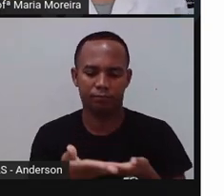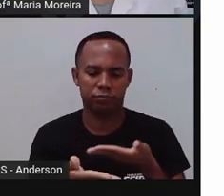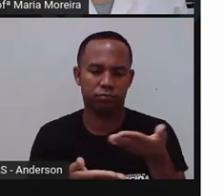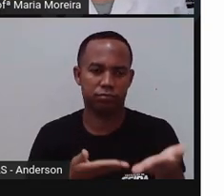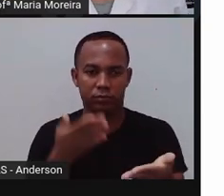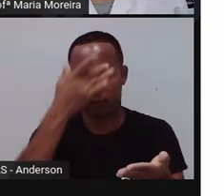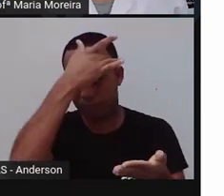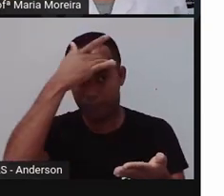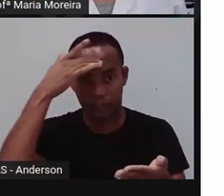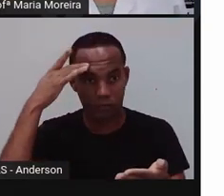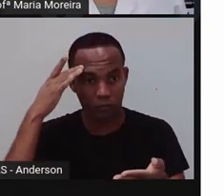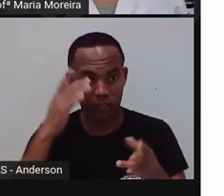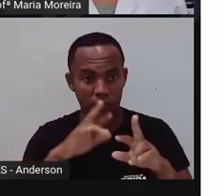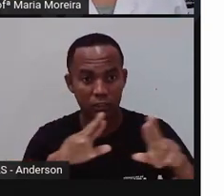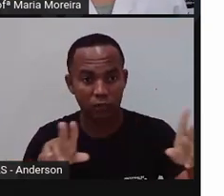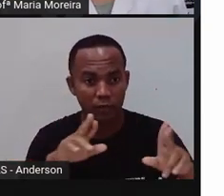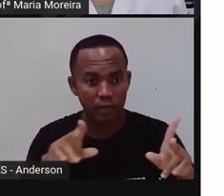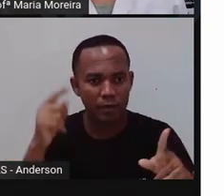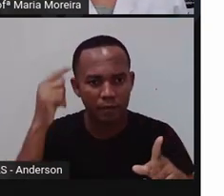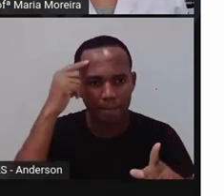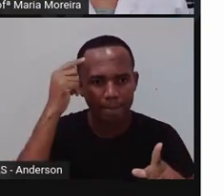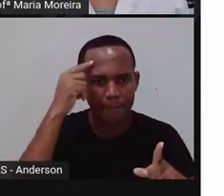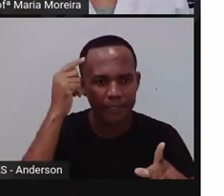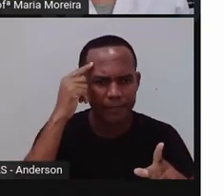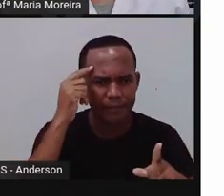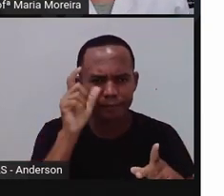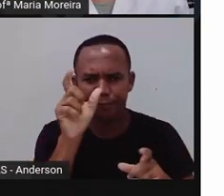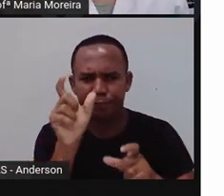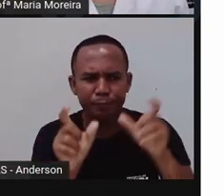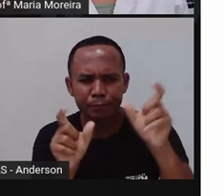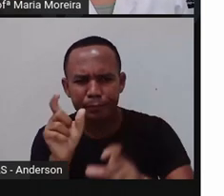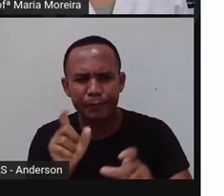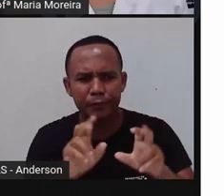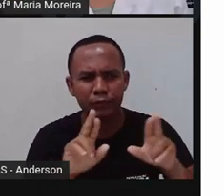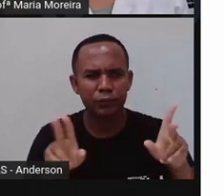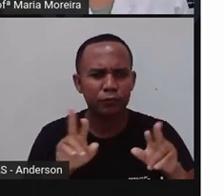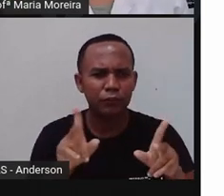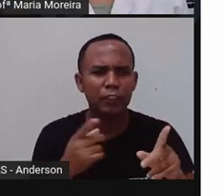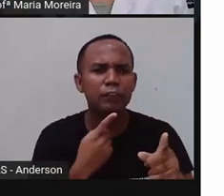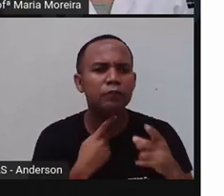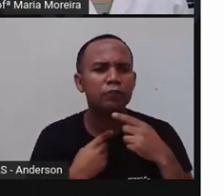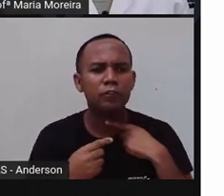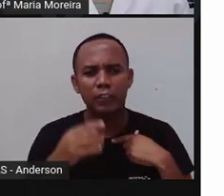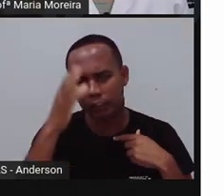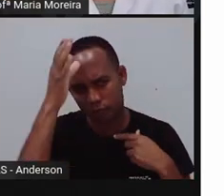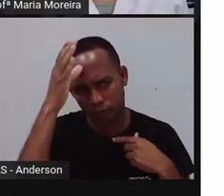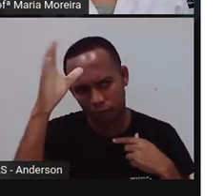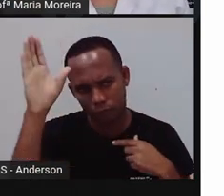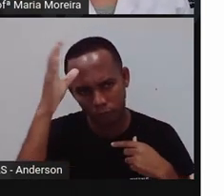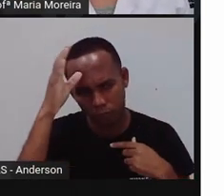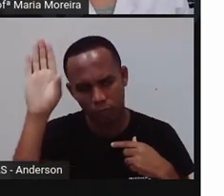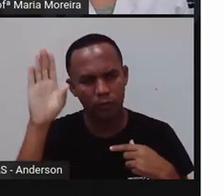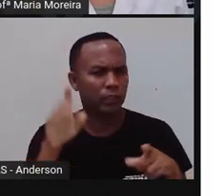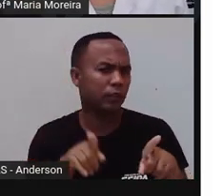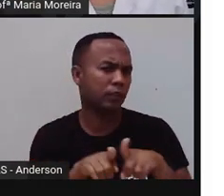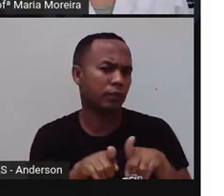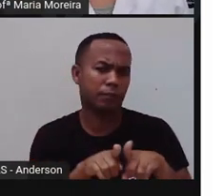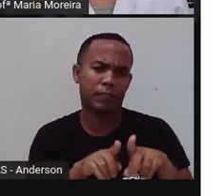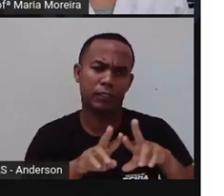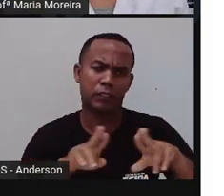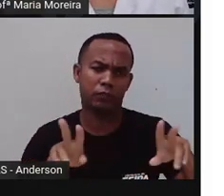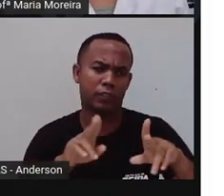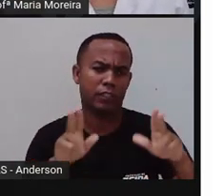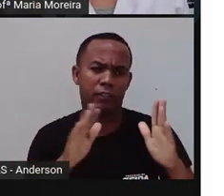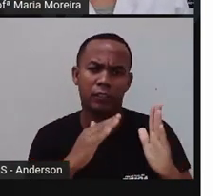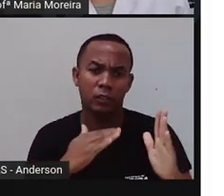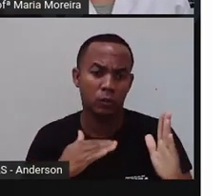outras pessoas que pensam diferente, que são diferentes, que possuem religiões diferentes, né? Comportamento. Então, tudo isso